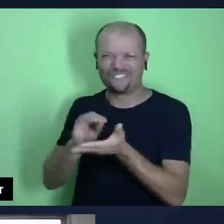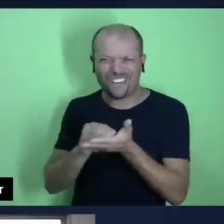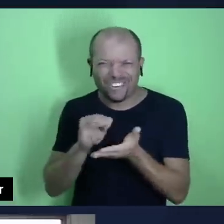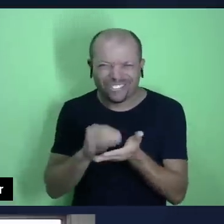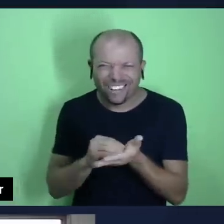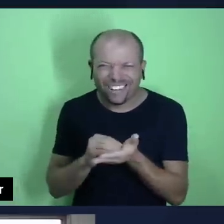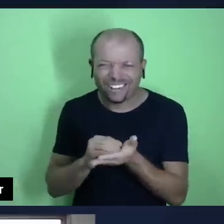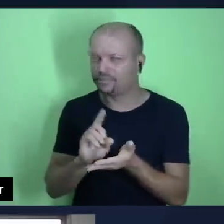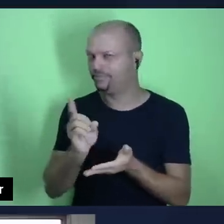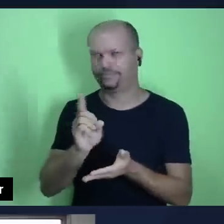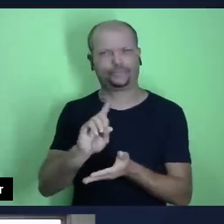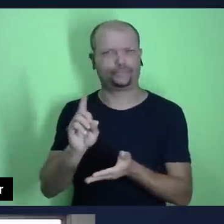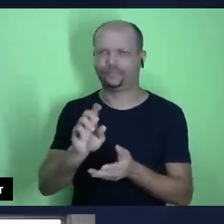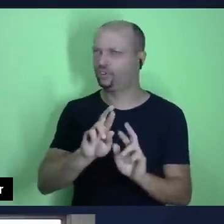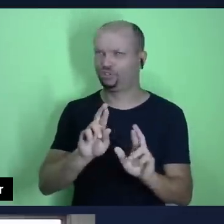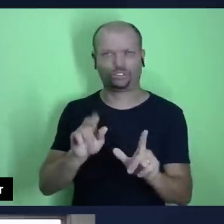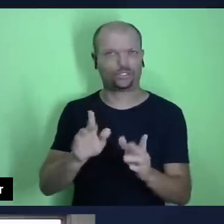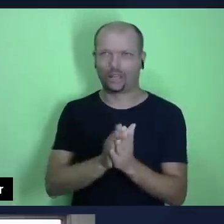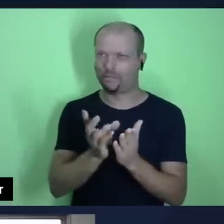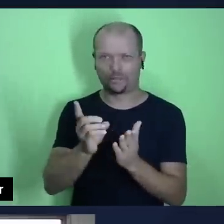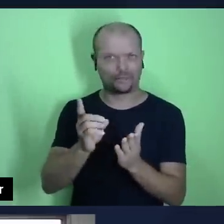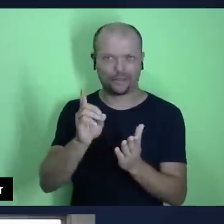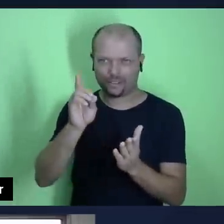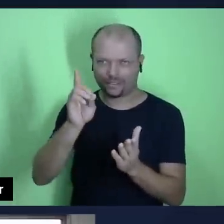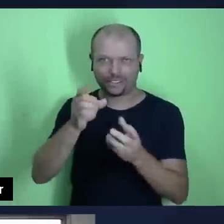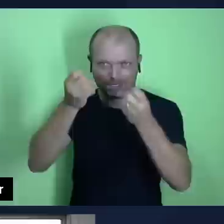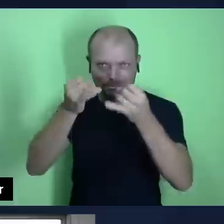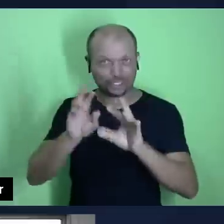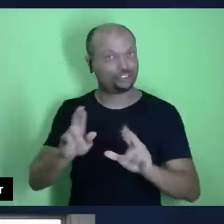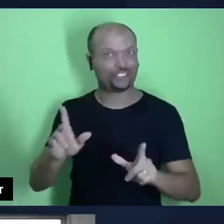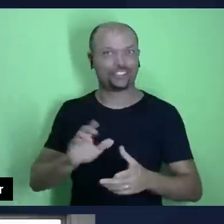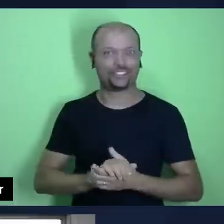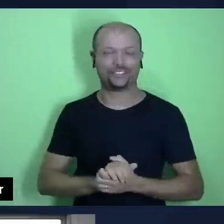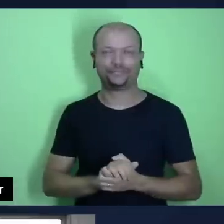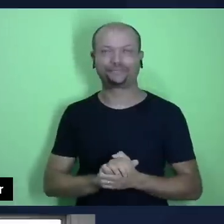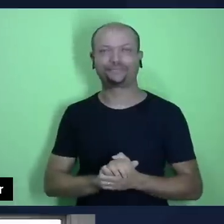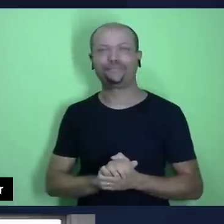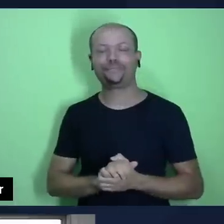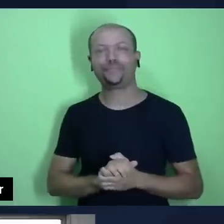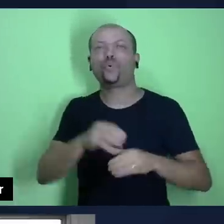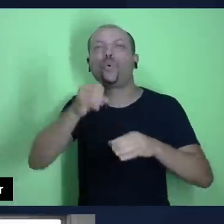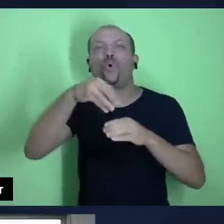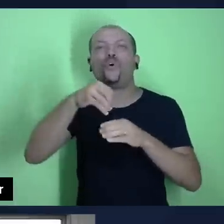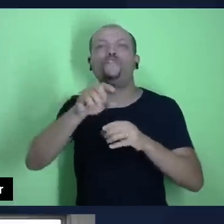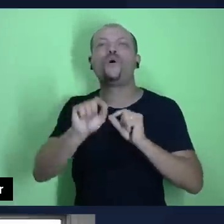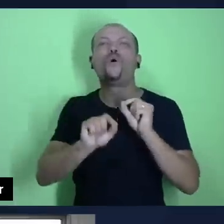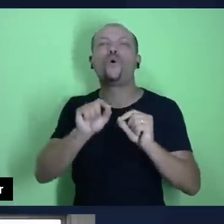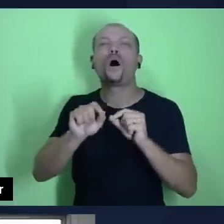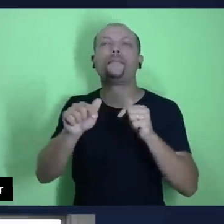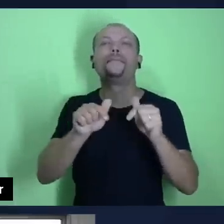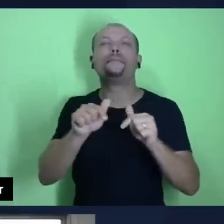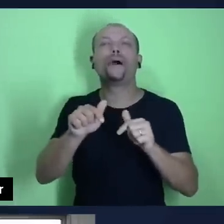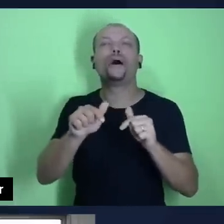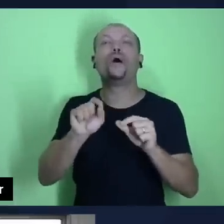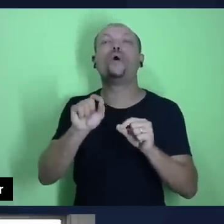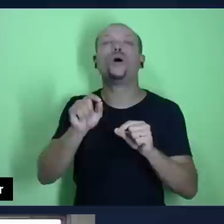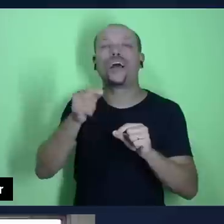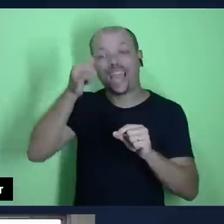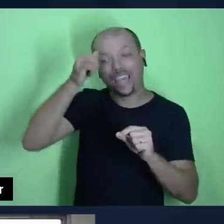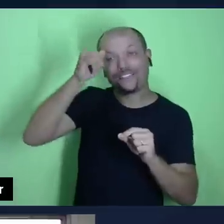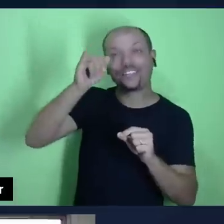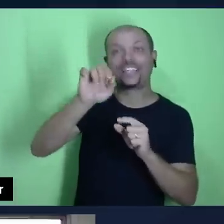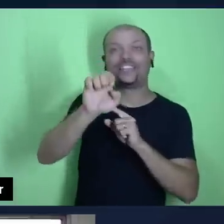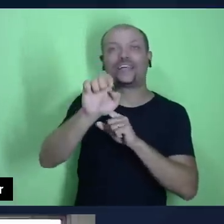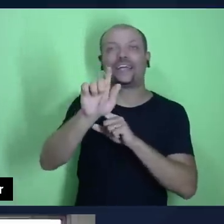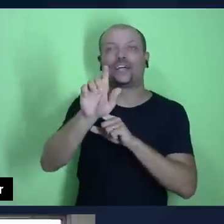contrário. Não é isso que a Bíblia nos diz. Então, assim, a questão das ofertas é para trabalhar contra o egoísmo. Agora, a sua